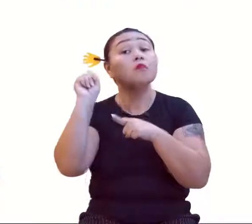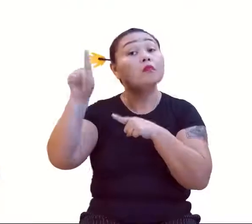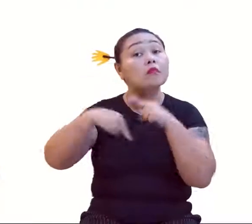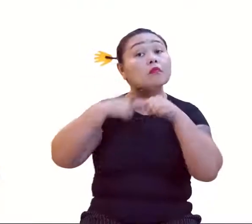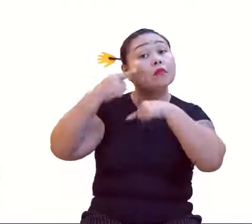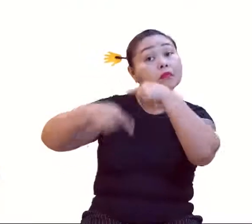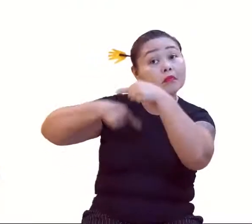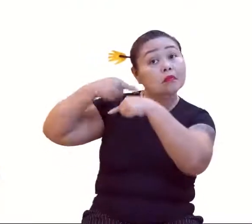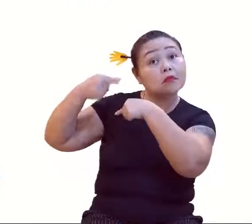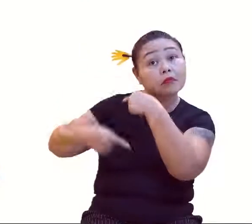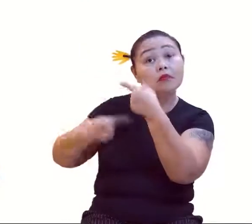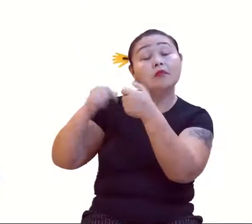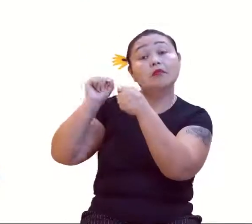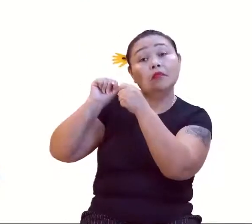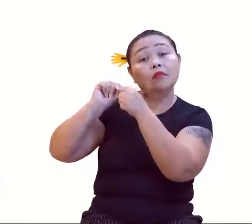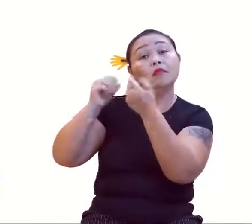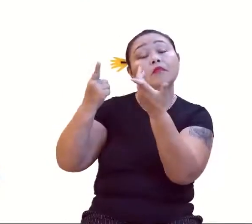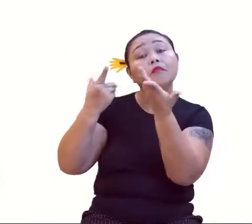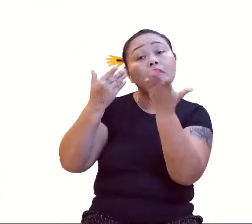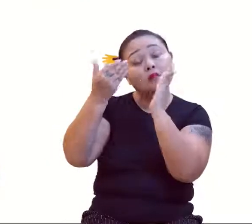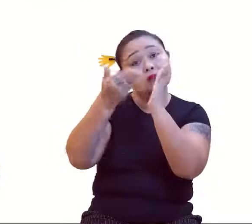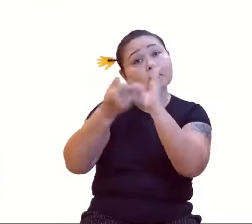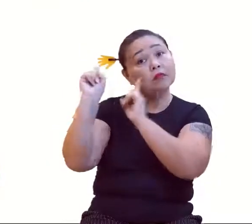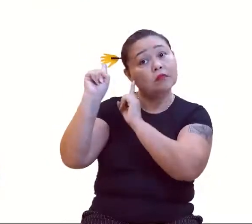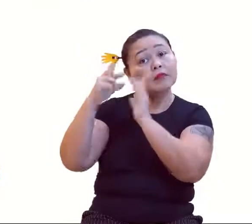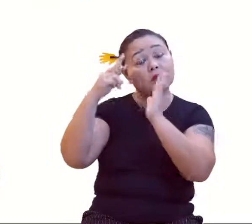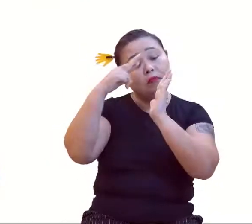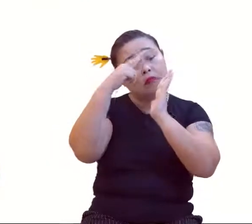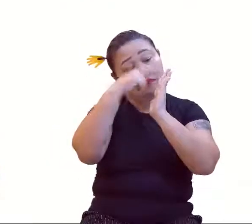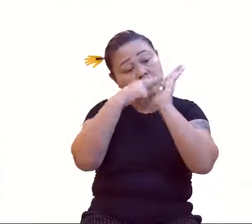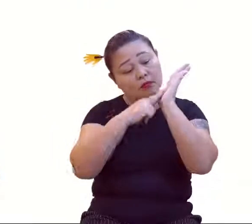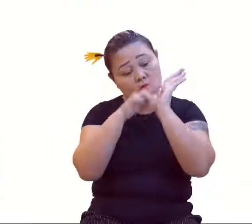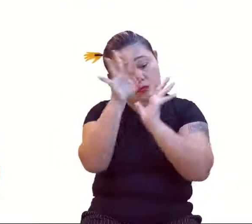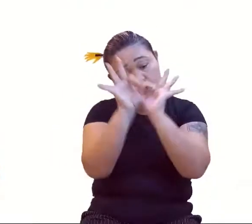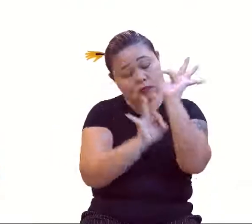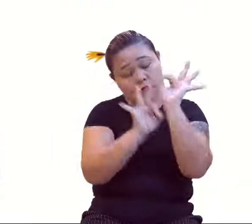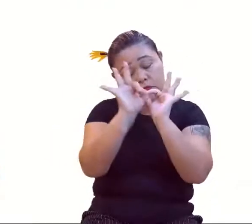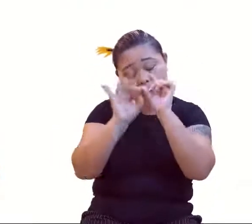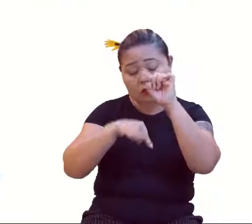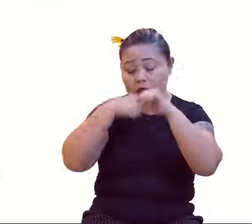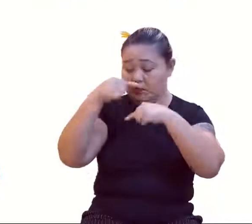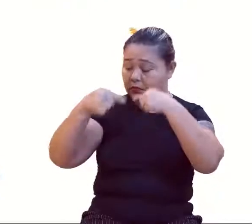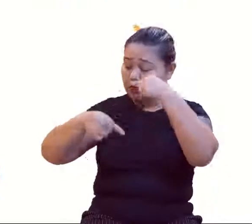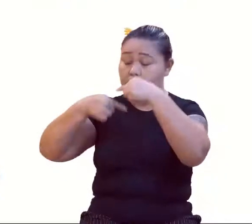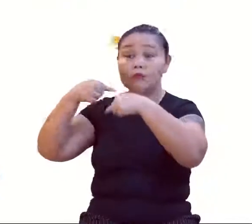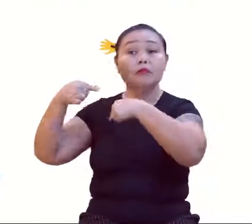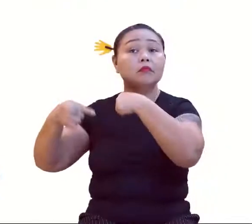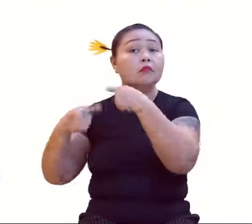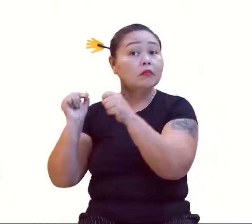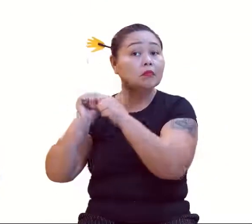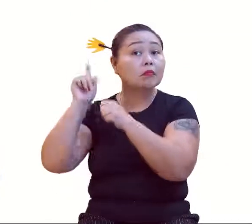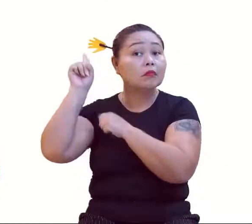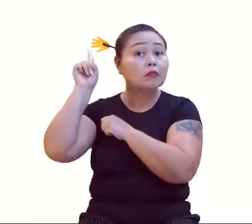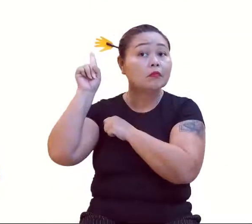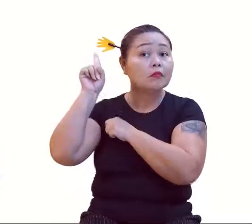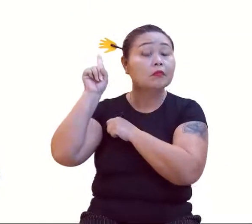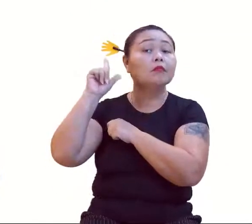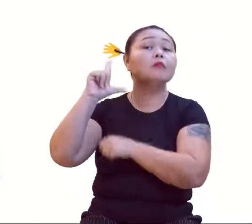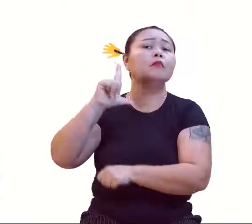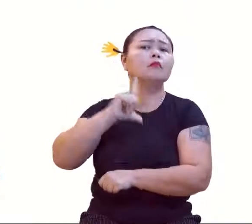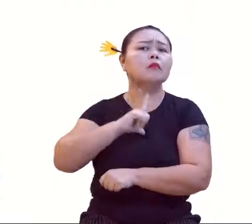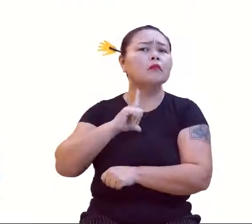simplesmente, ela é com base nessa lei de formação, é gerada uma sequência, tá E nessa sequência, nós temos uma